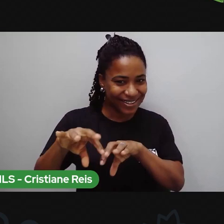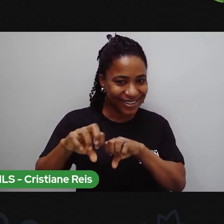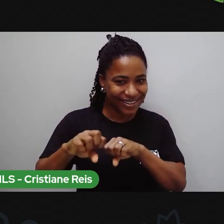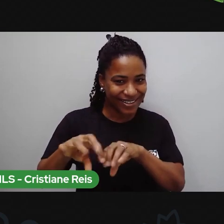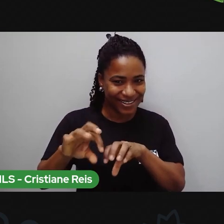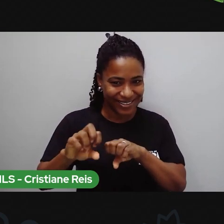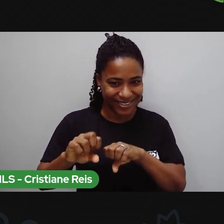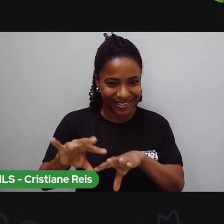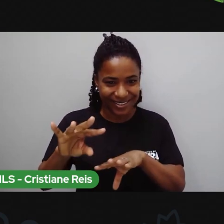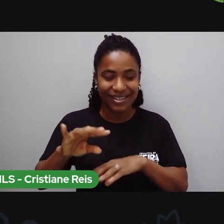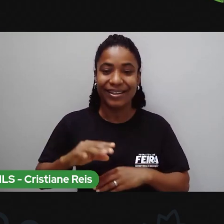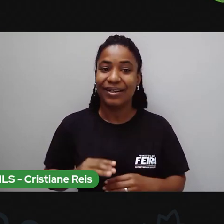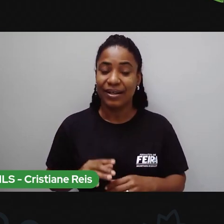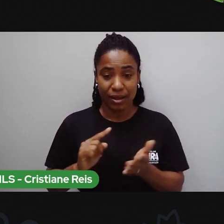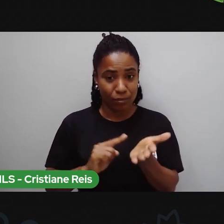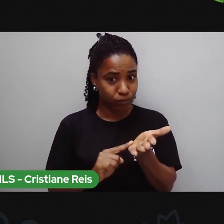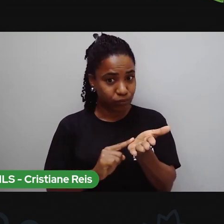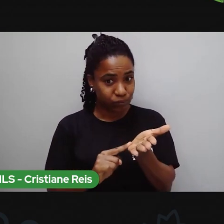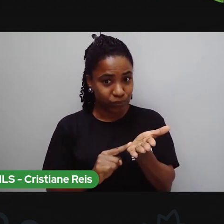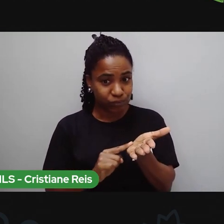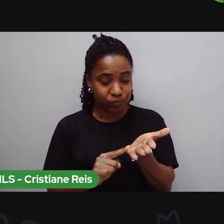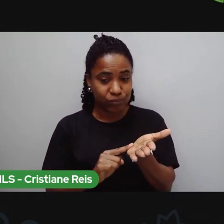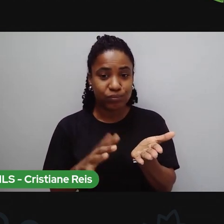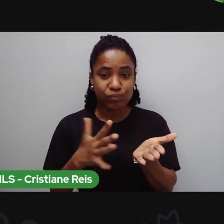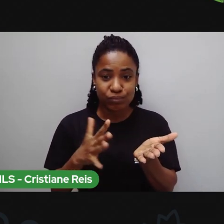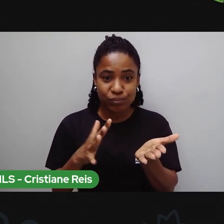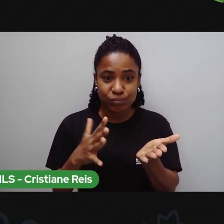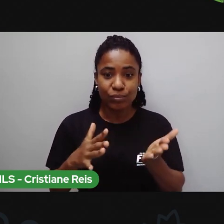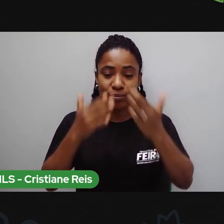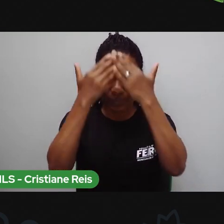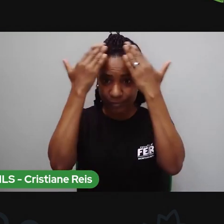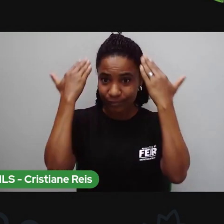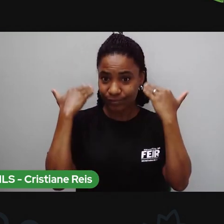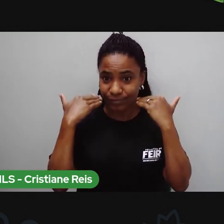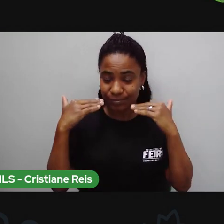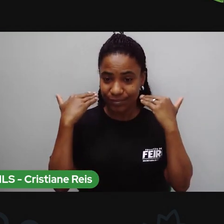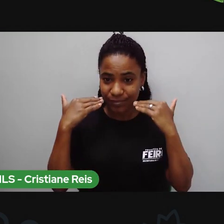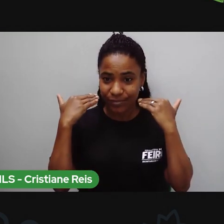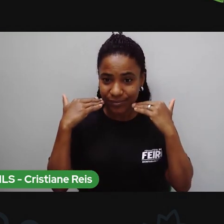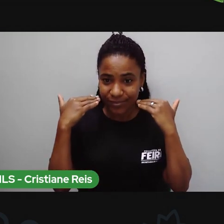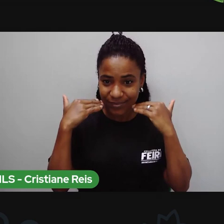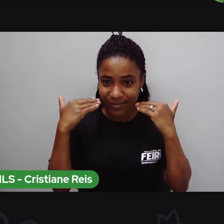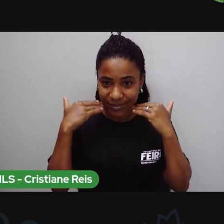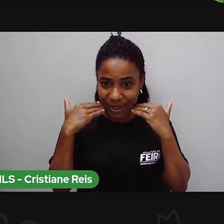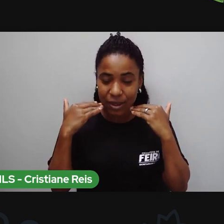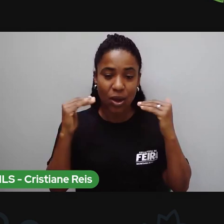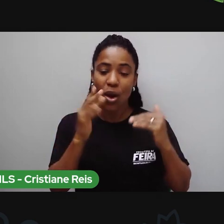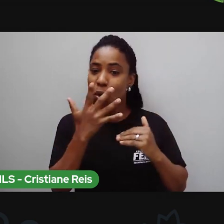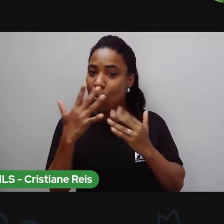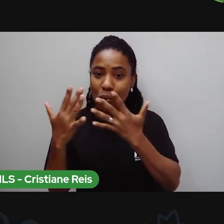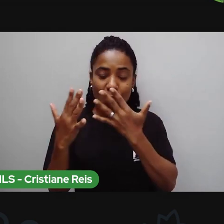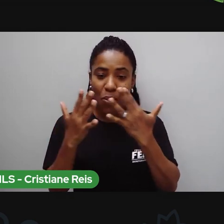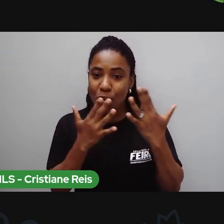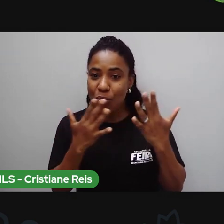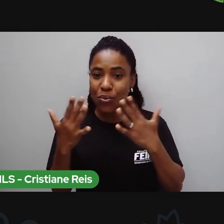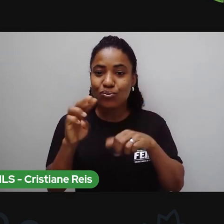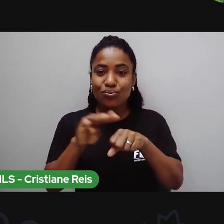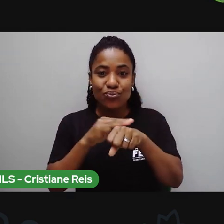parda, cabelos crespos, de tamanho médio, de cor castanho, claro.